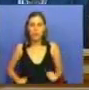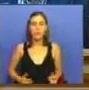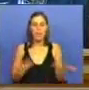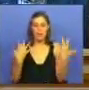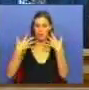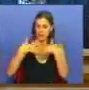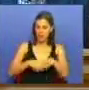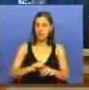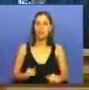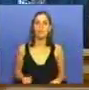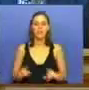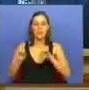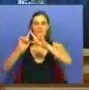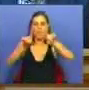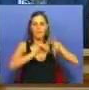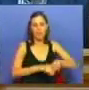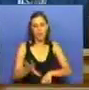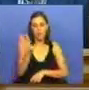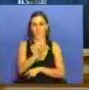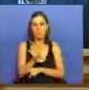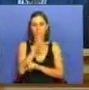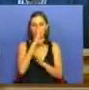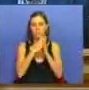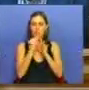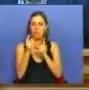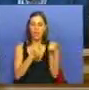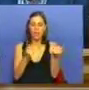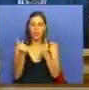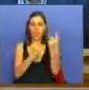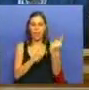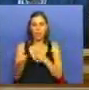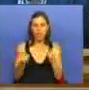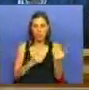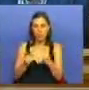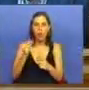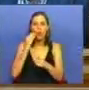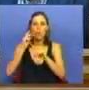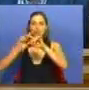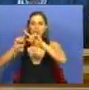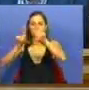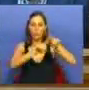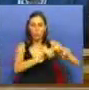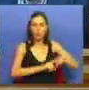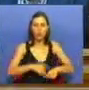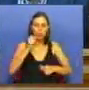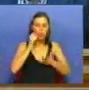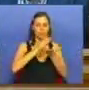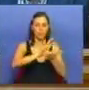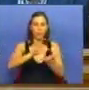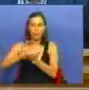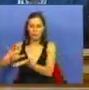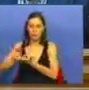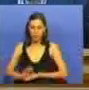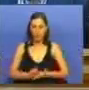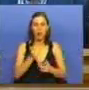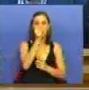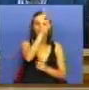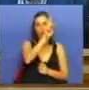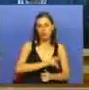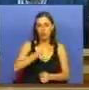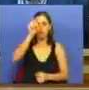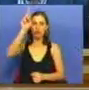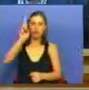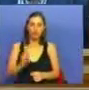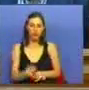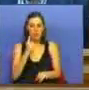na integração dos vários modos de transporte, na intermodalidade dos sistemas financeiros, dos sistemas tarifários